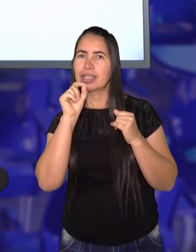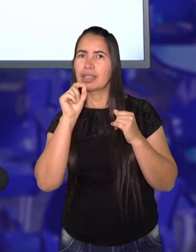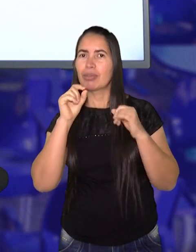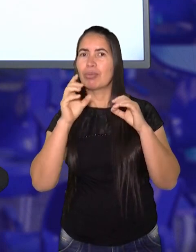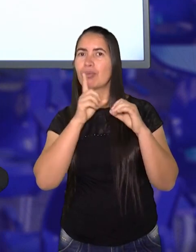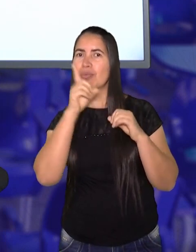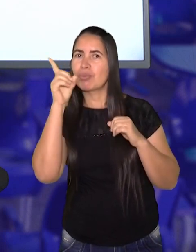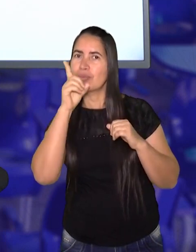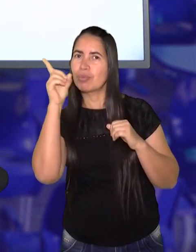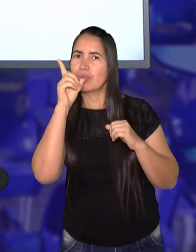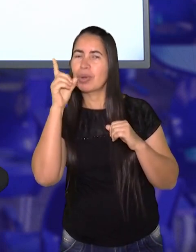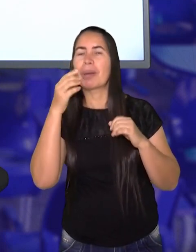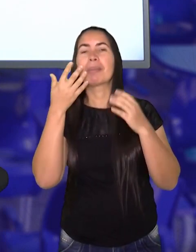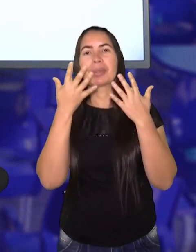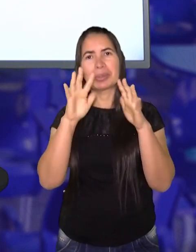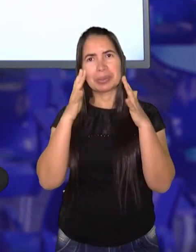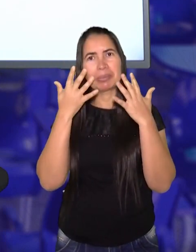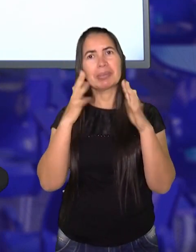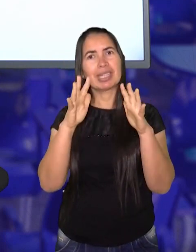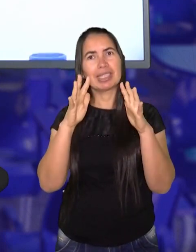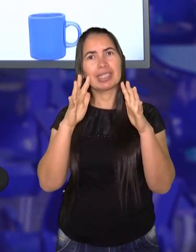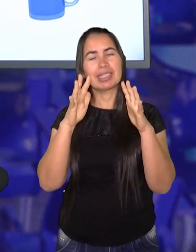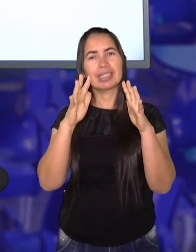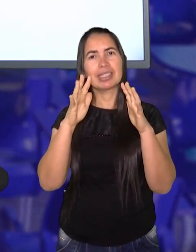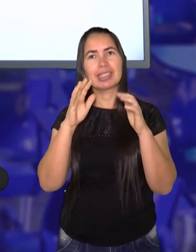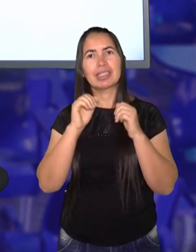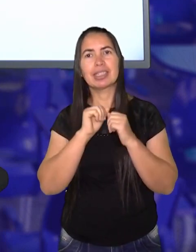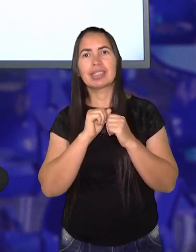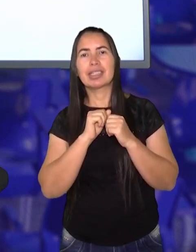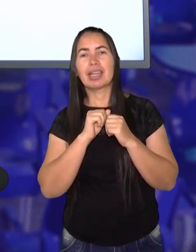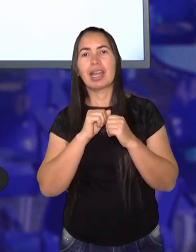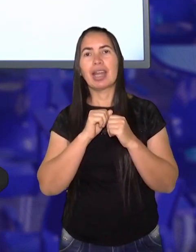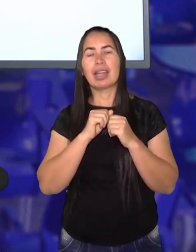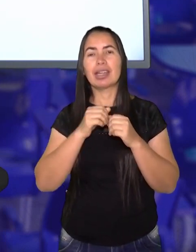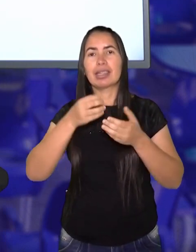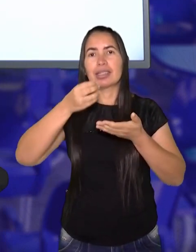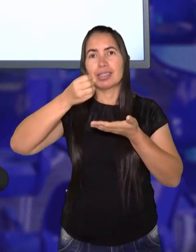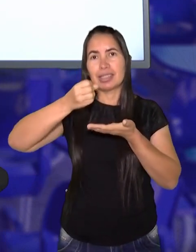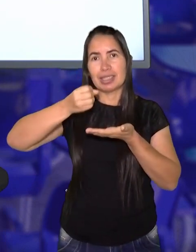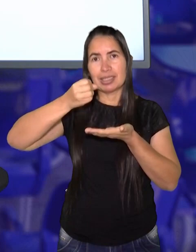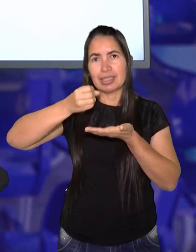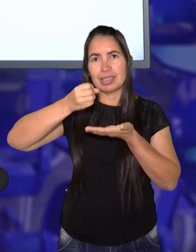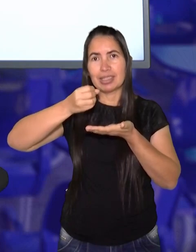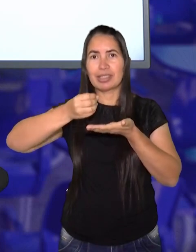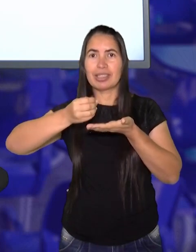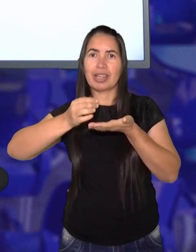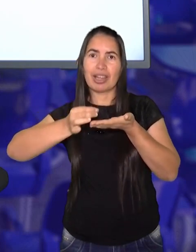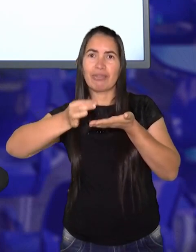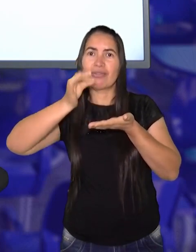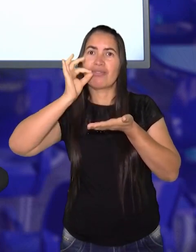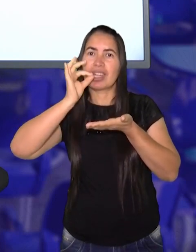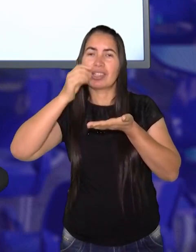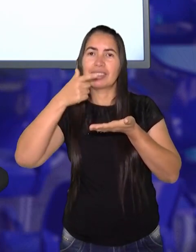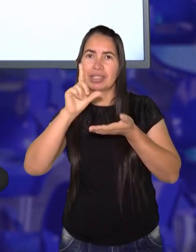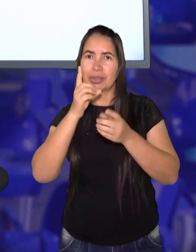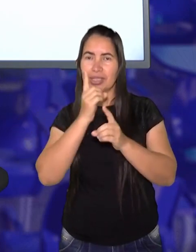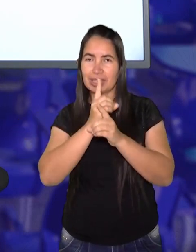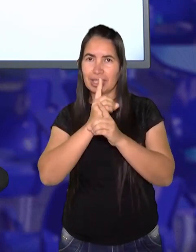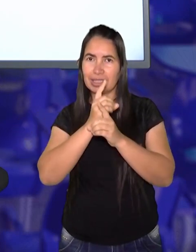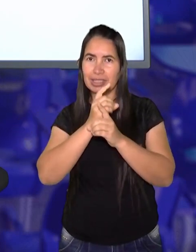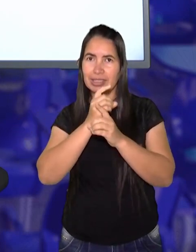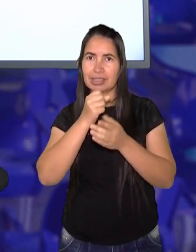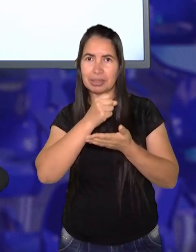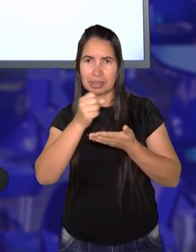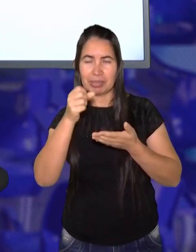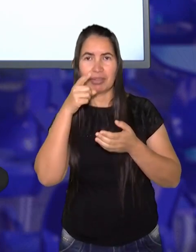esfera. Muito bem. E aqui? A canequinha que tia Sara toma café. Consegui encontrar